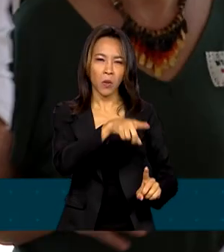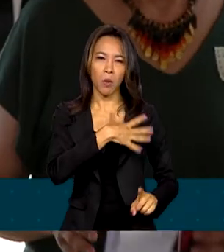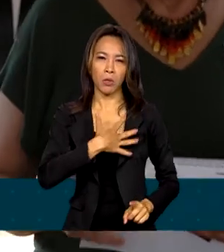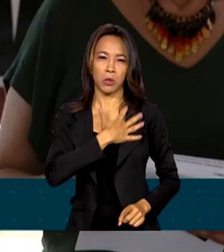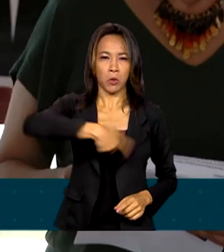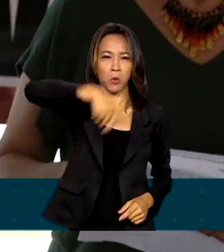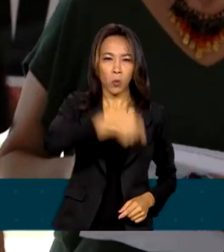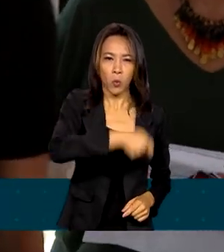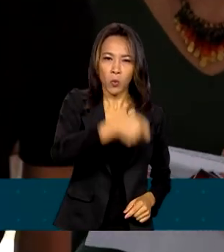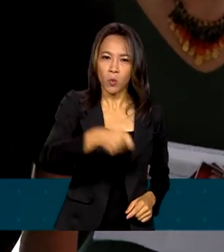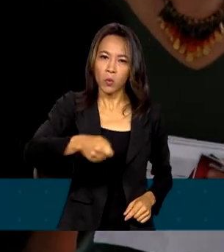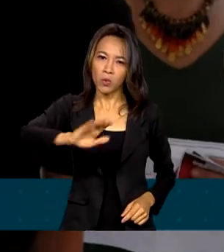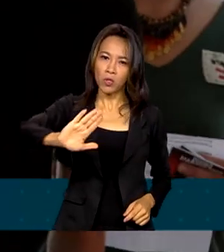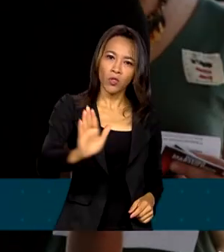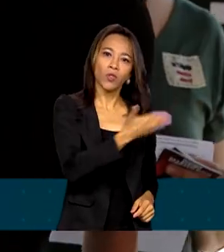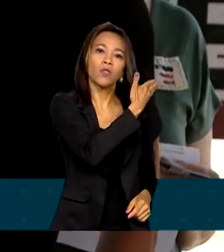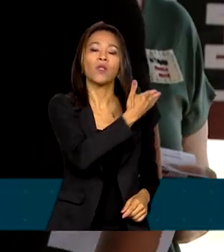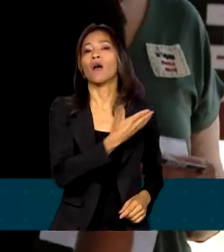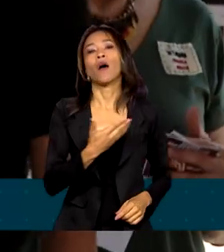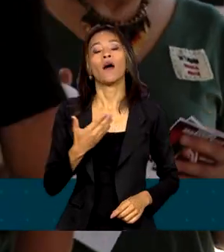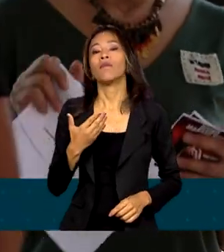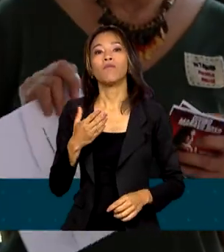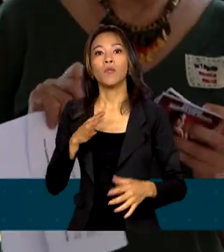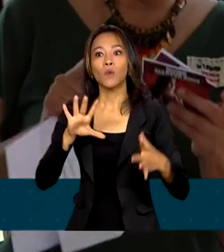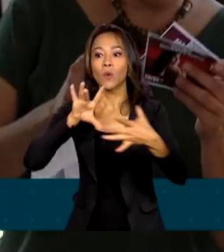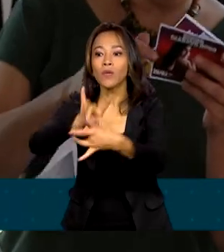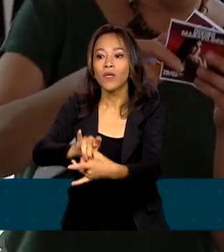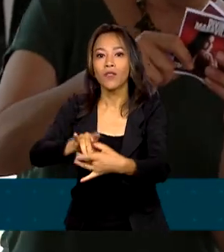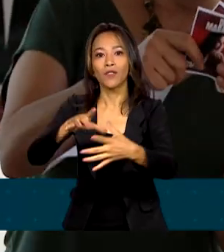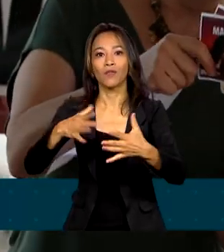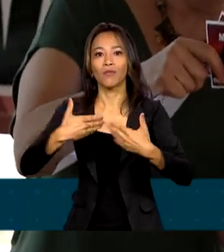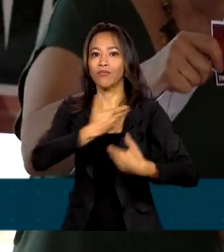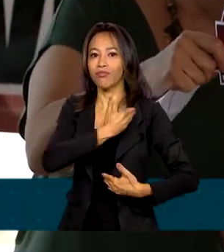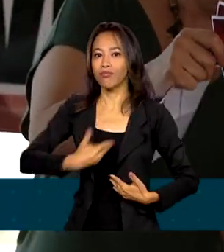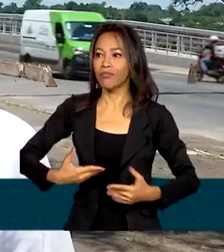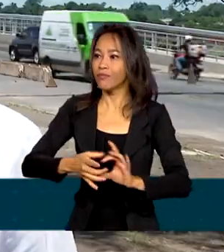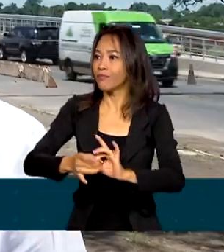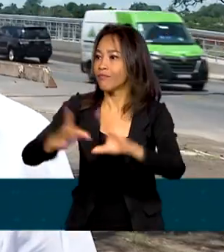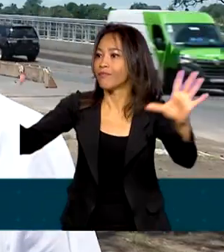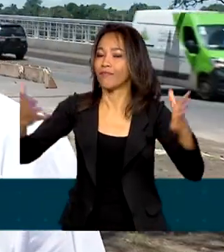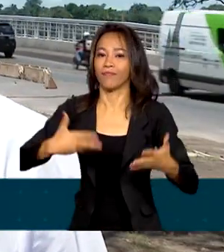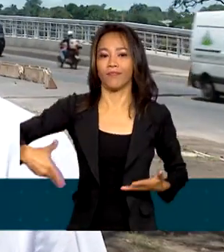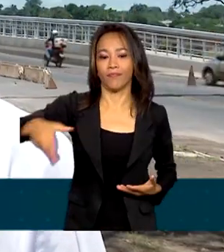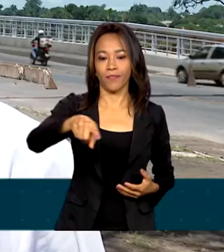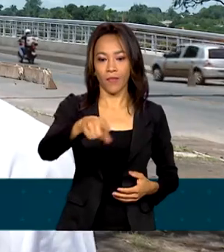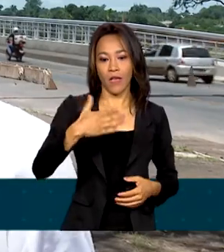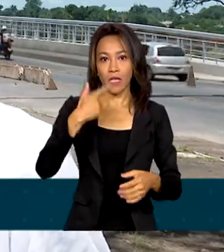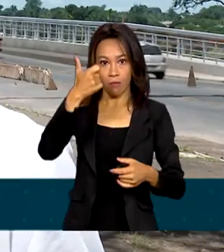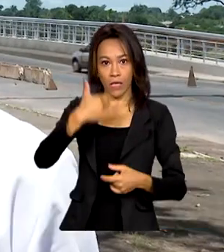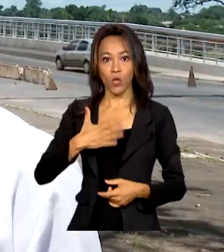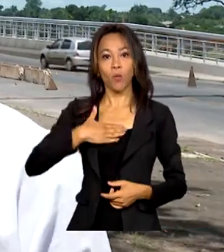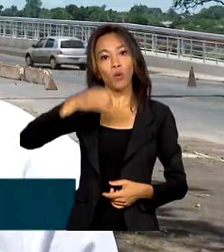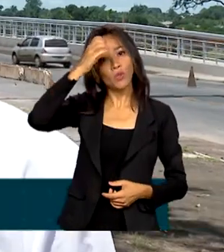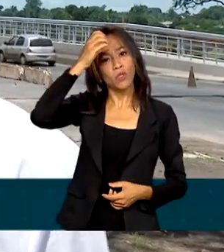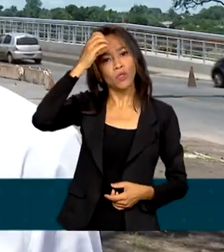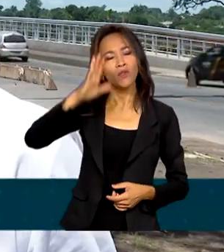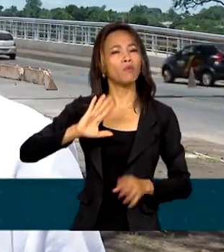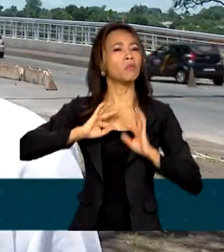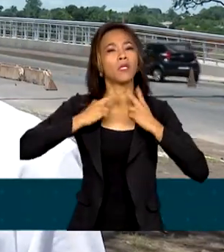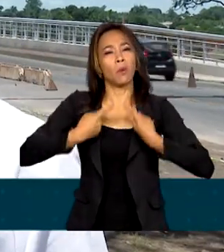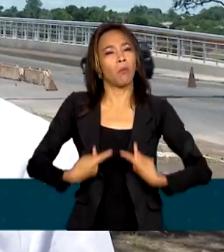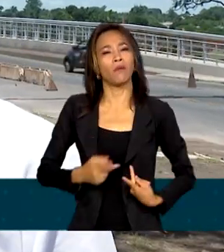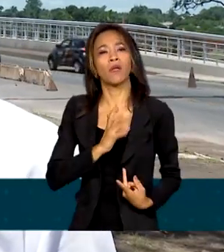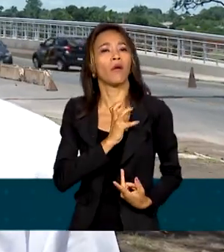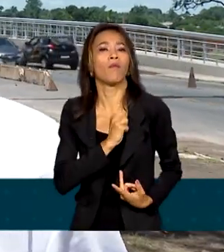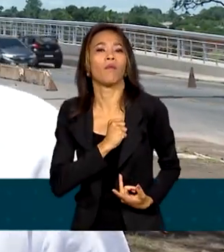ditadores, né, dos espaços políticos, dos espaços públicos das nossas cidades, né. O meu tio, ele foi um ser humano que amou